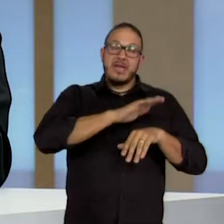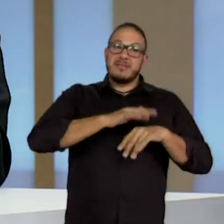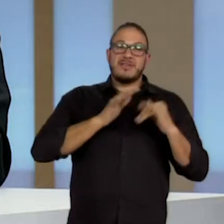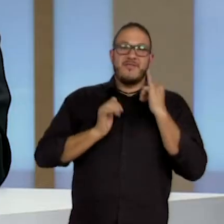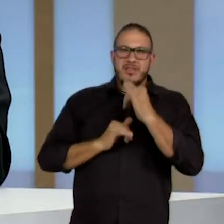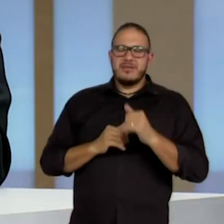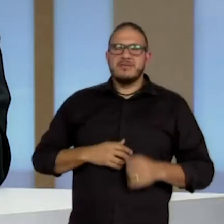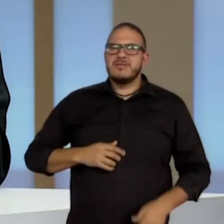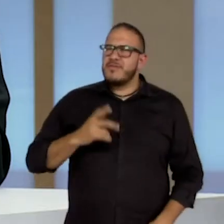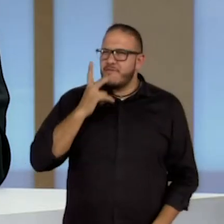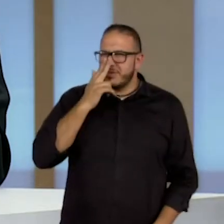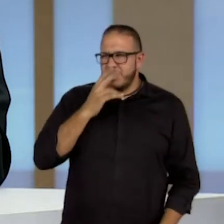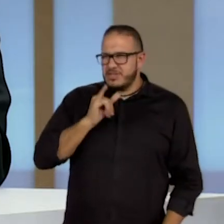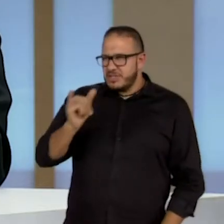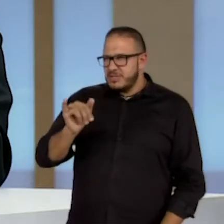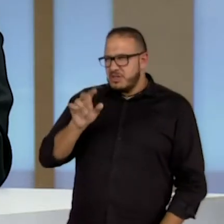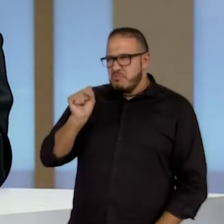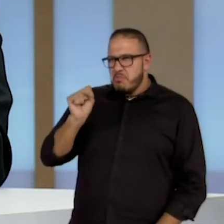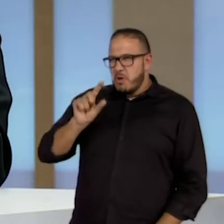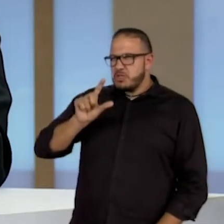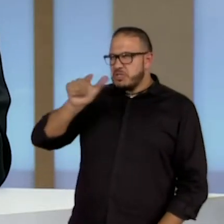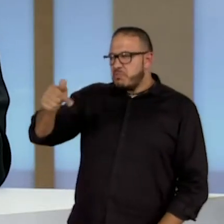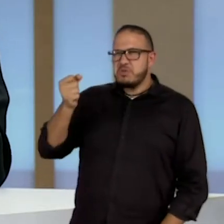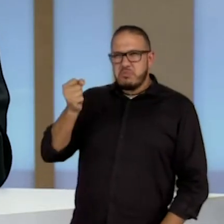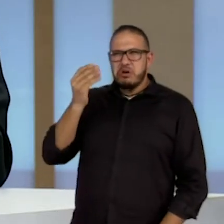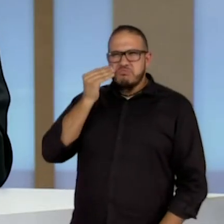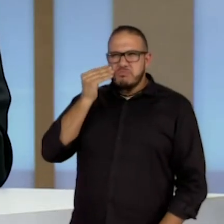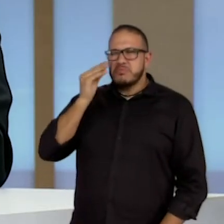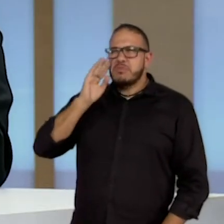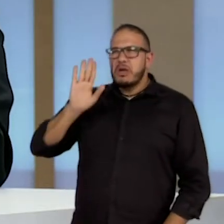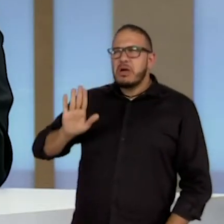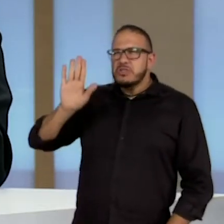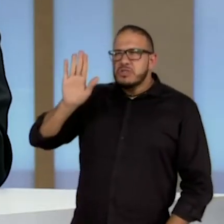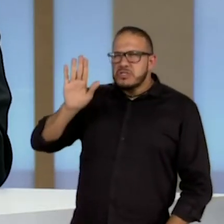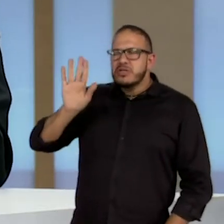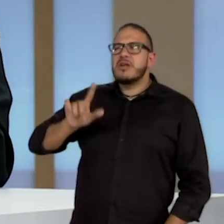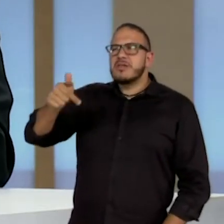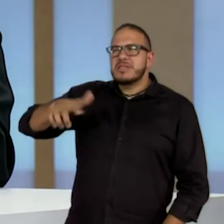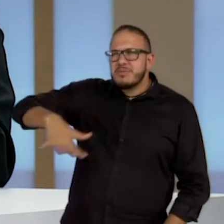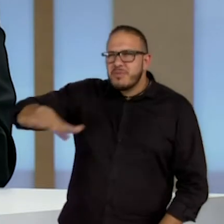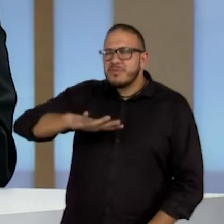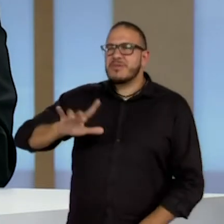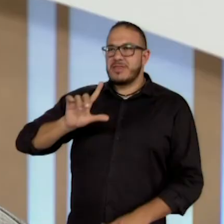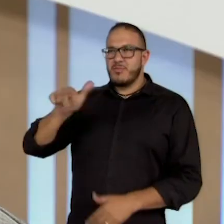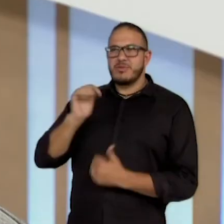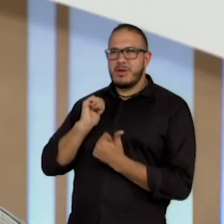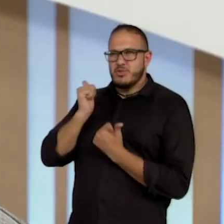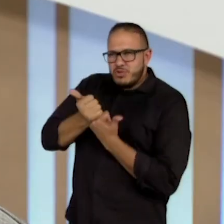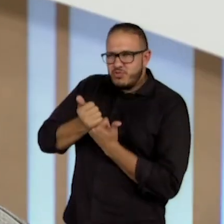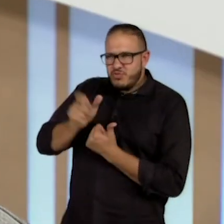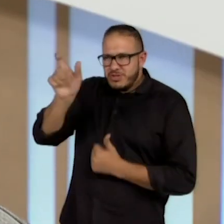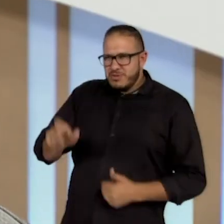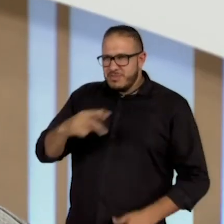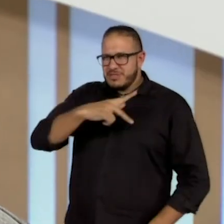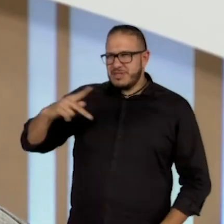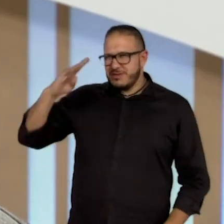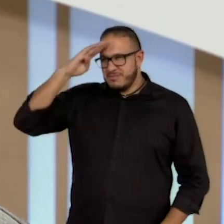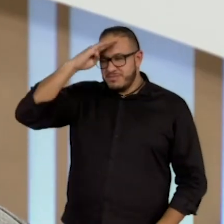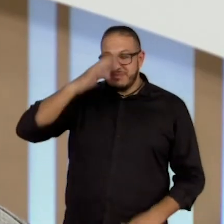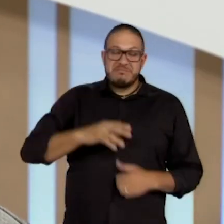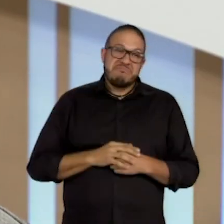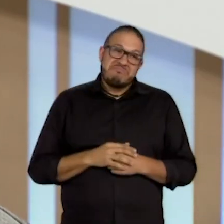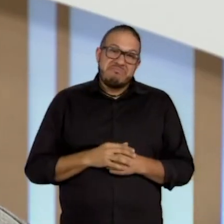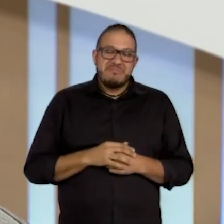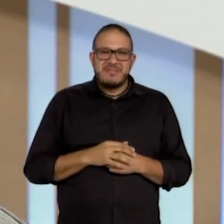acha que ele pode se tornar um candidato, um potencial candidato, na sucessão do Bolsonaro? Se Jair Bolsonaro